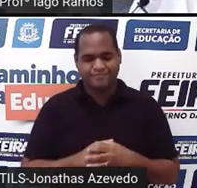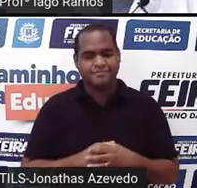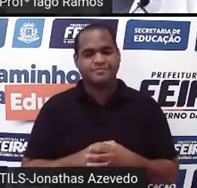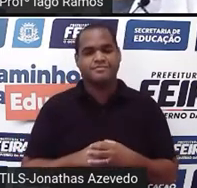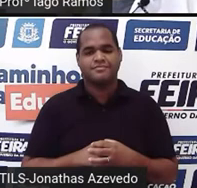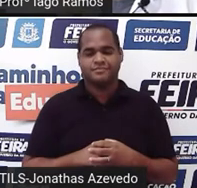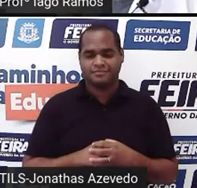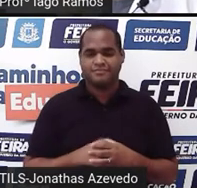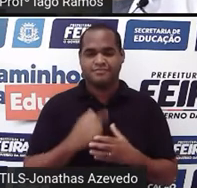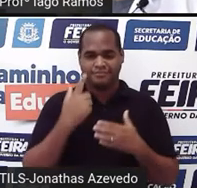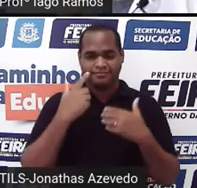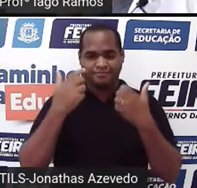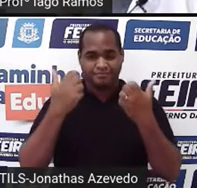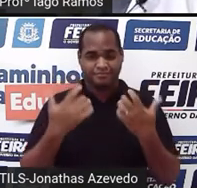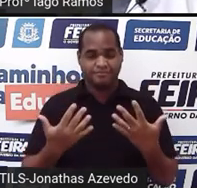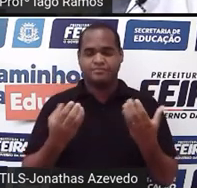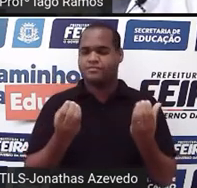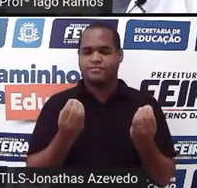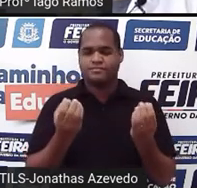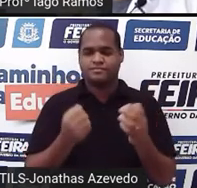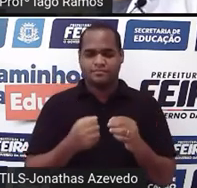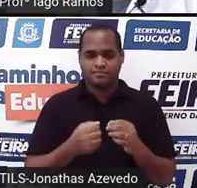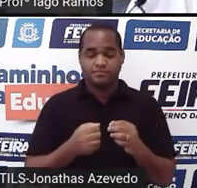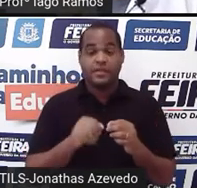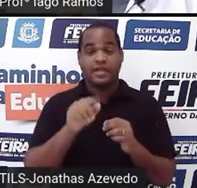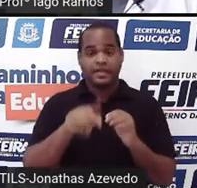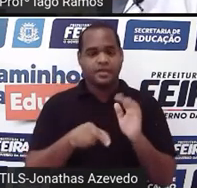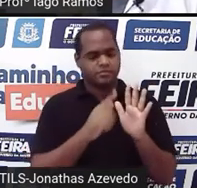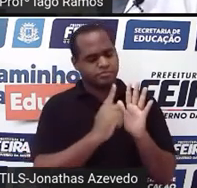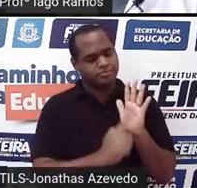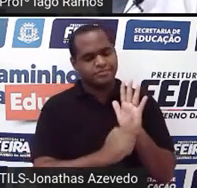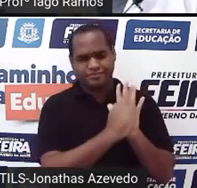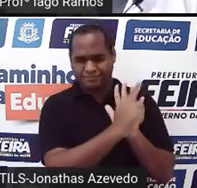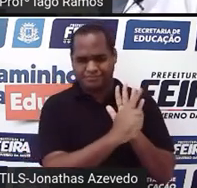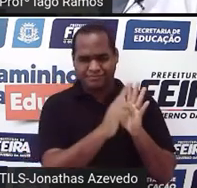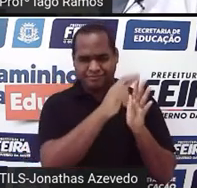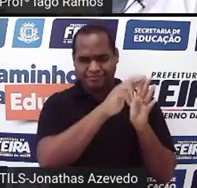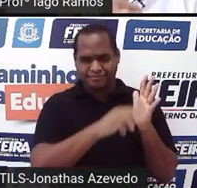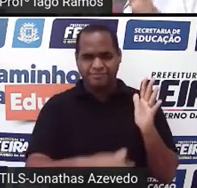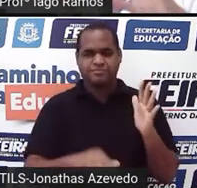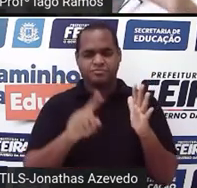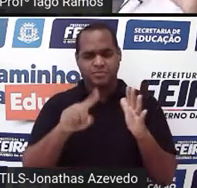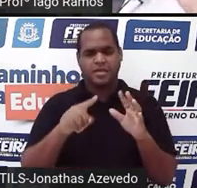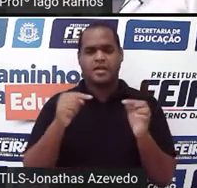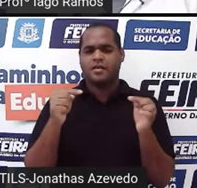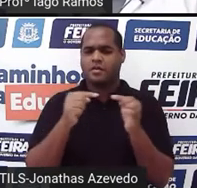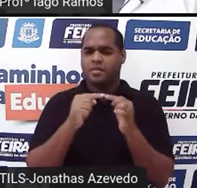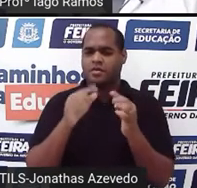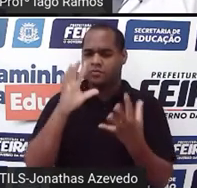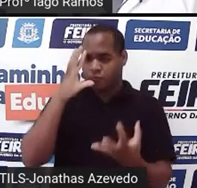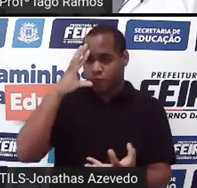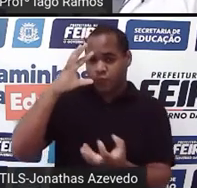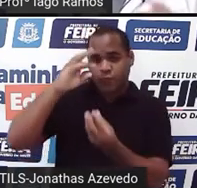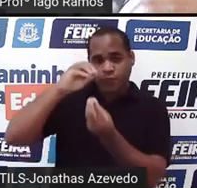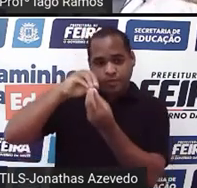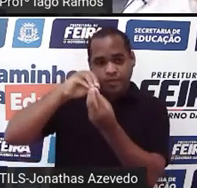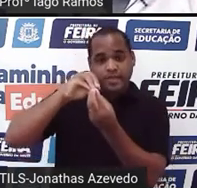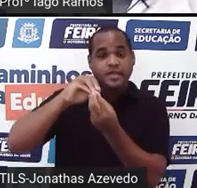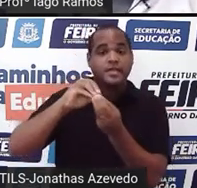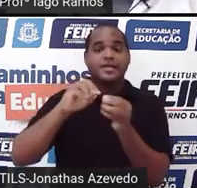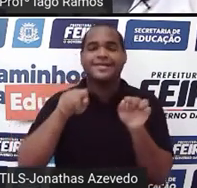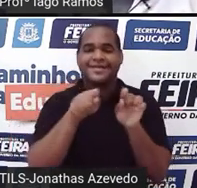trago essa maneira aqui de pensar, ó. Os gráficos são formas resumidas e